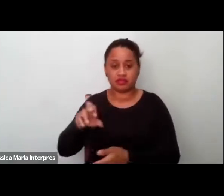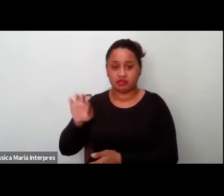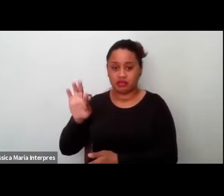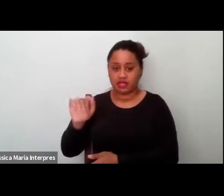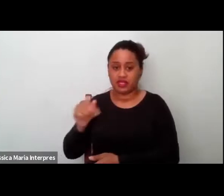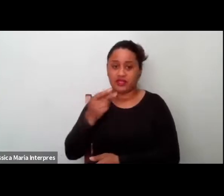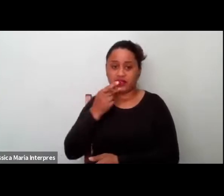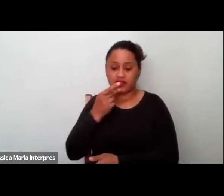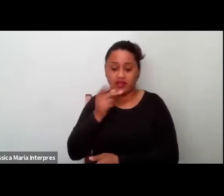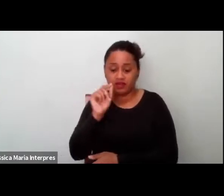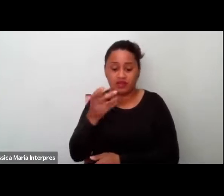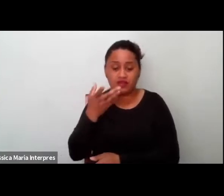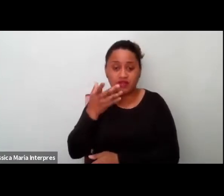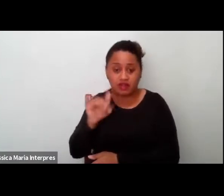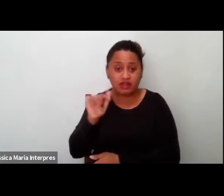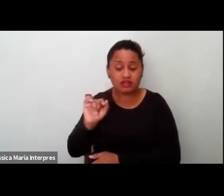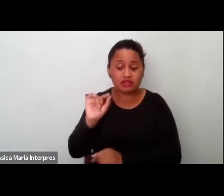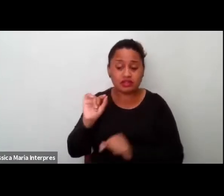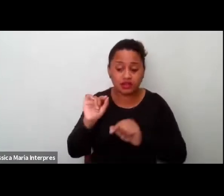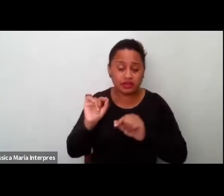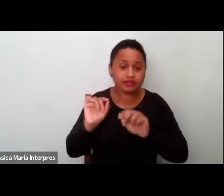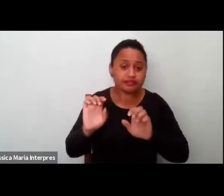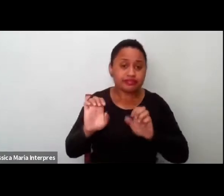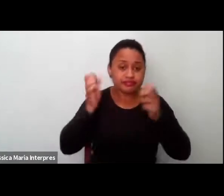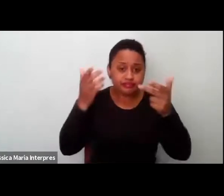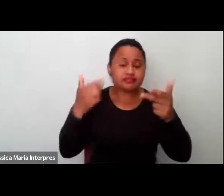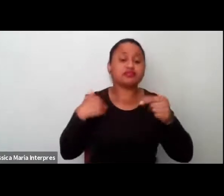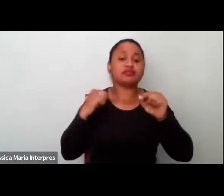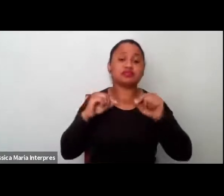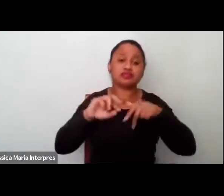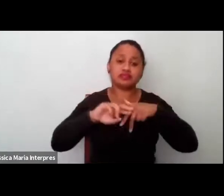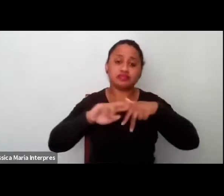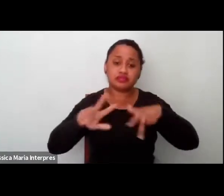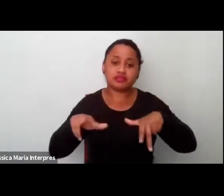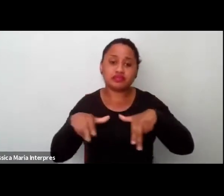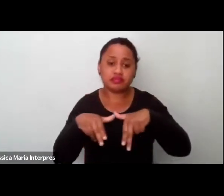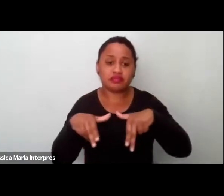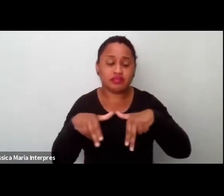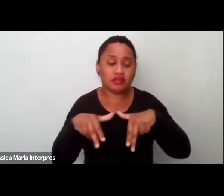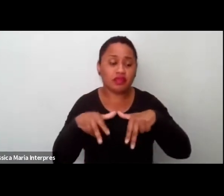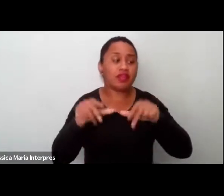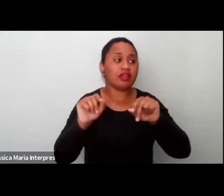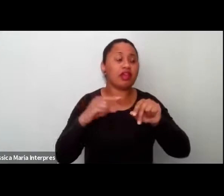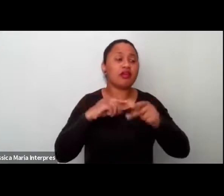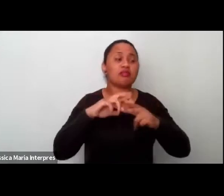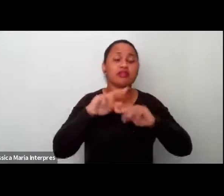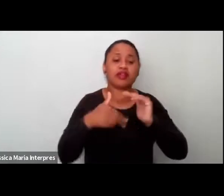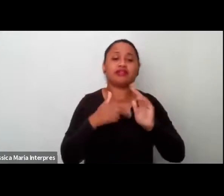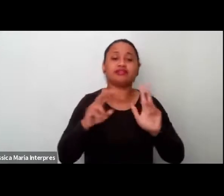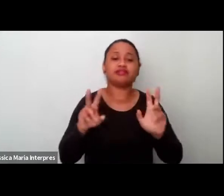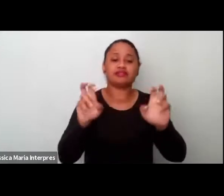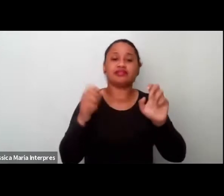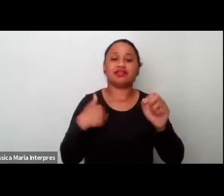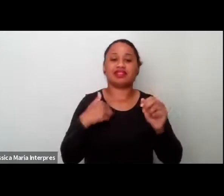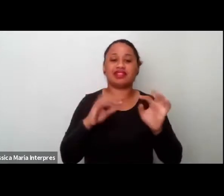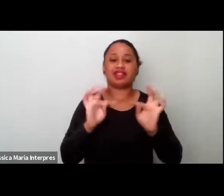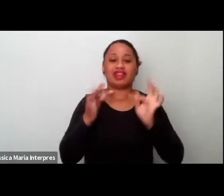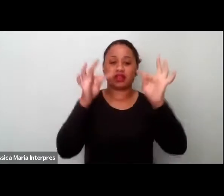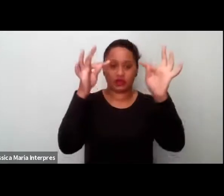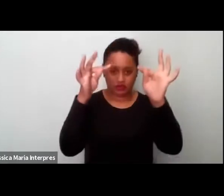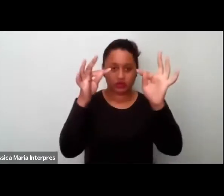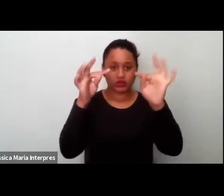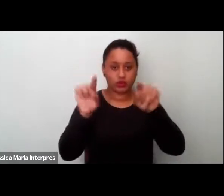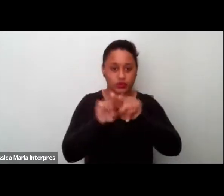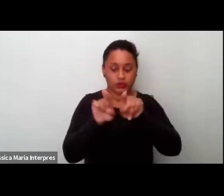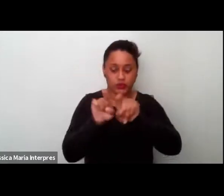o acesso à permanência das crianças se deu muito por esses dispositivos tecnológicos. Em outros momentos, os agrupamentos